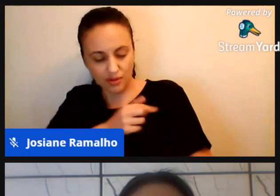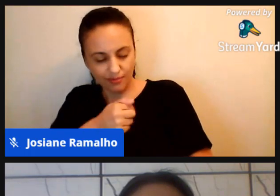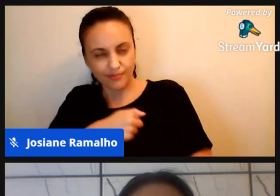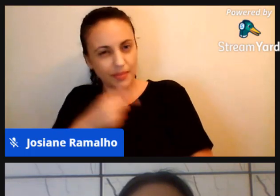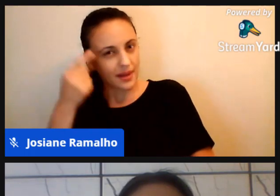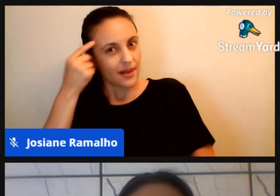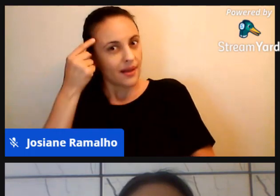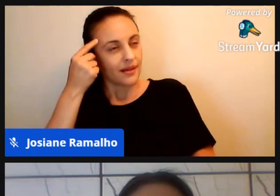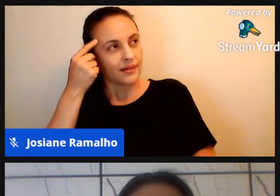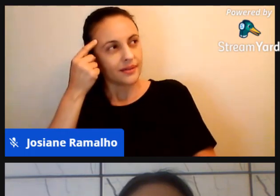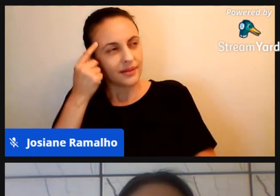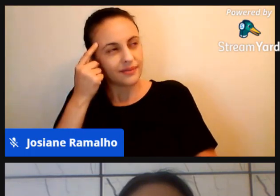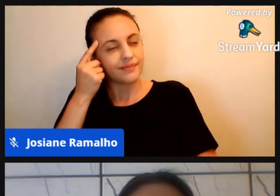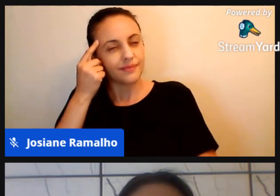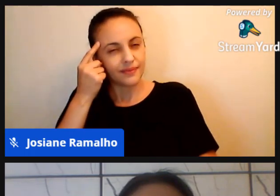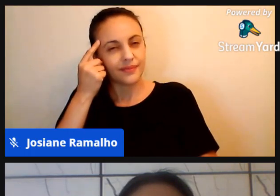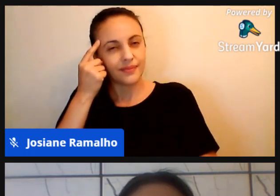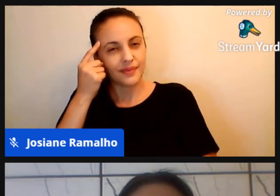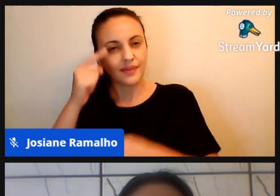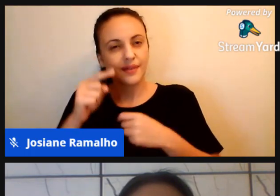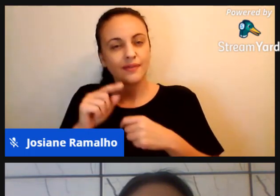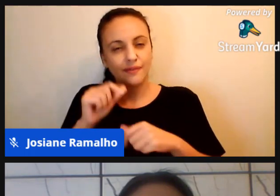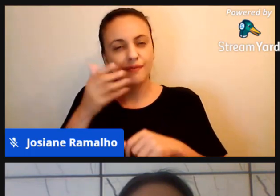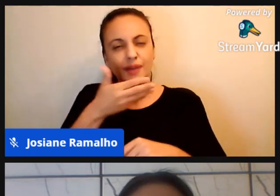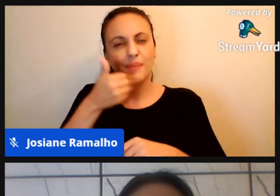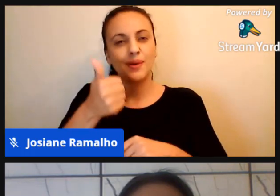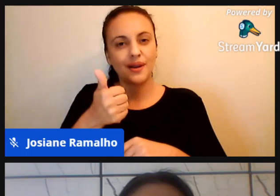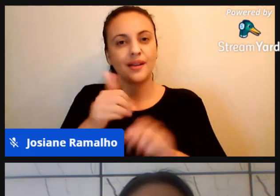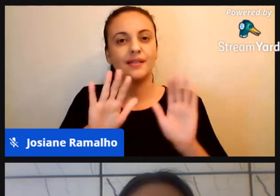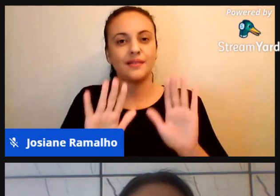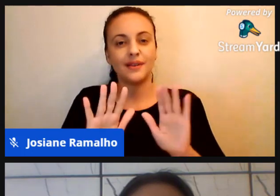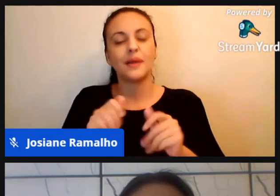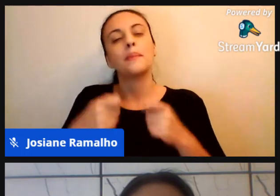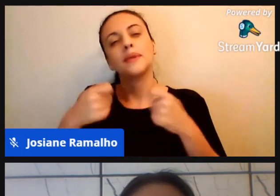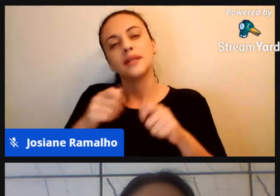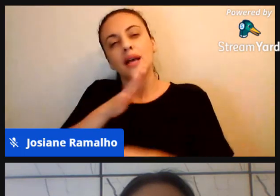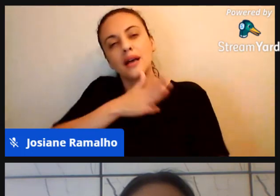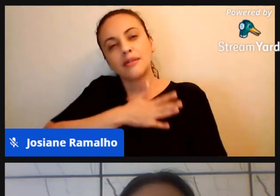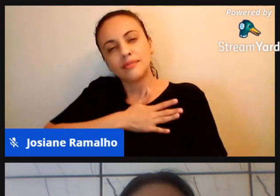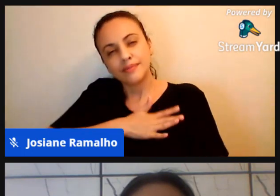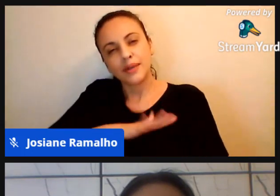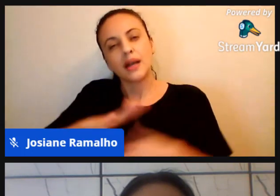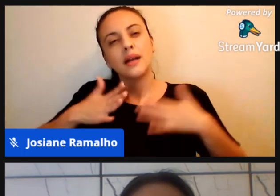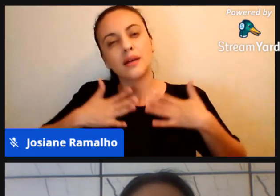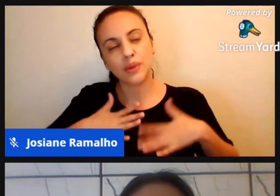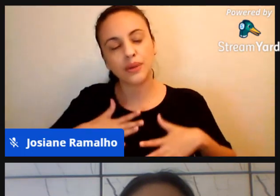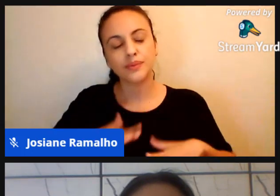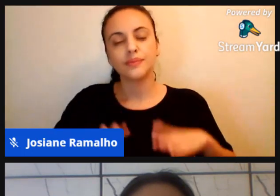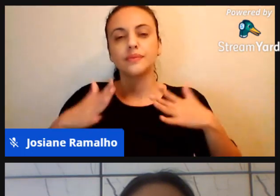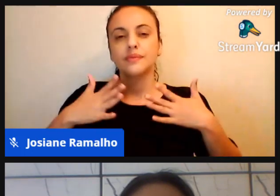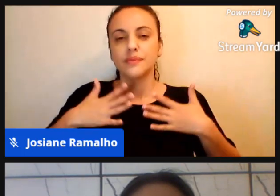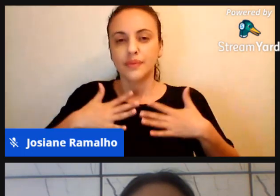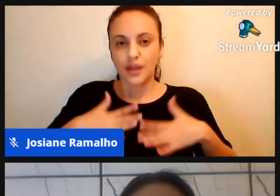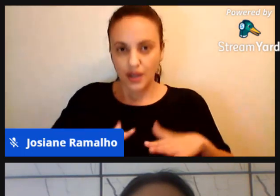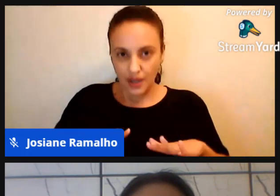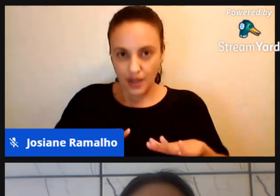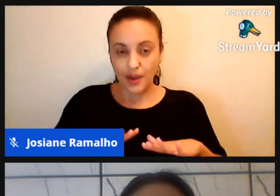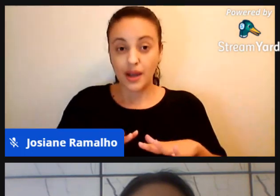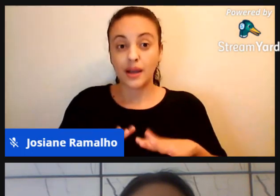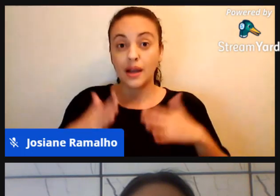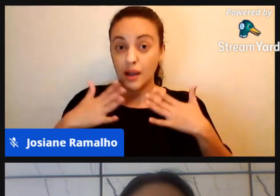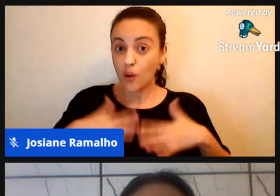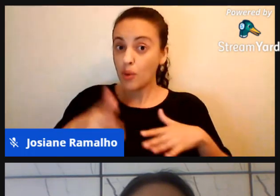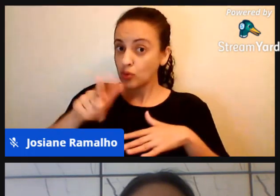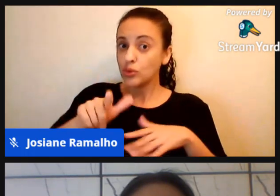passar, precisamos nos aclamar, acalmar aqueles que estão em nosso envolto, precisamos ter fé